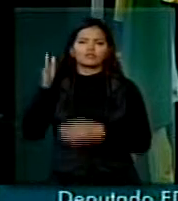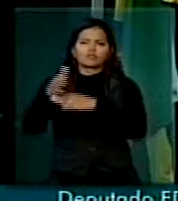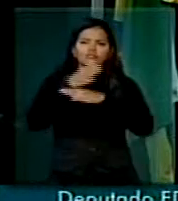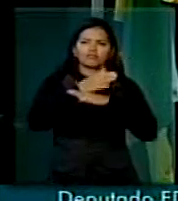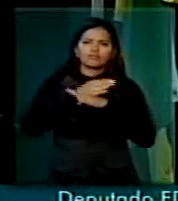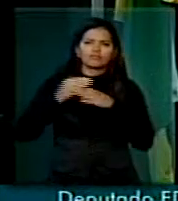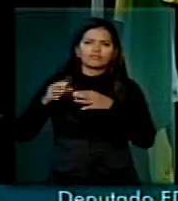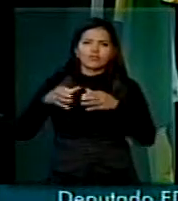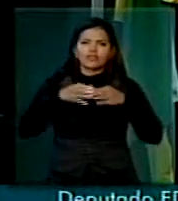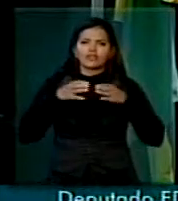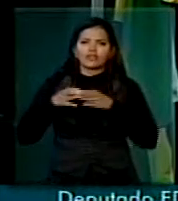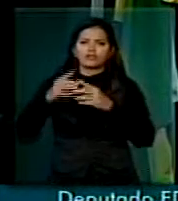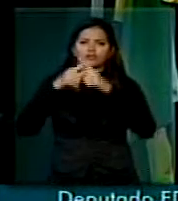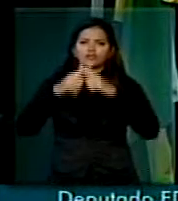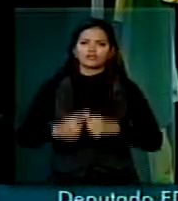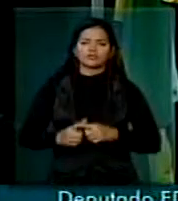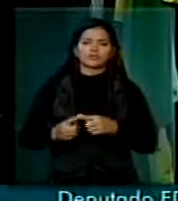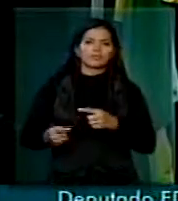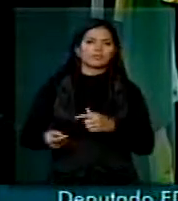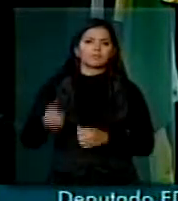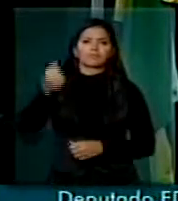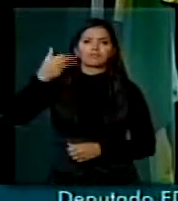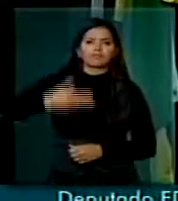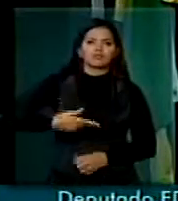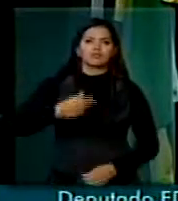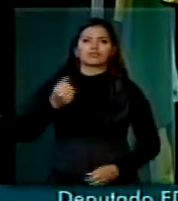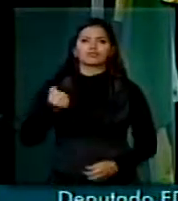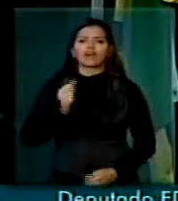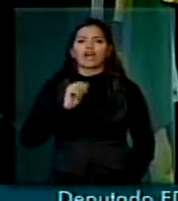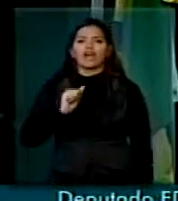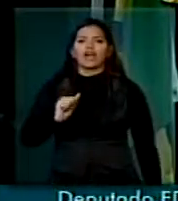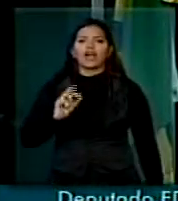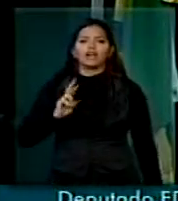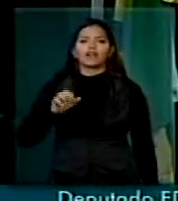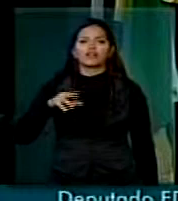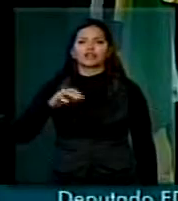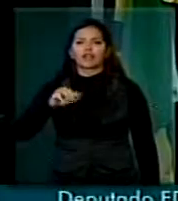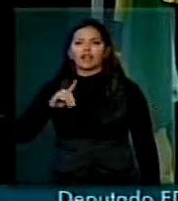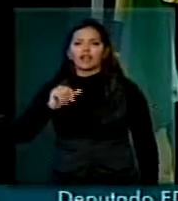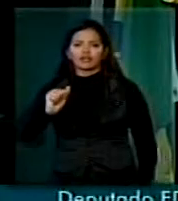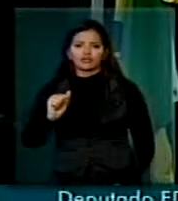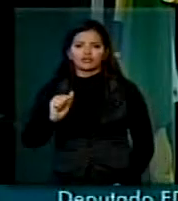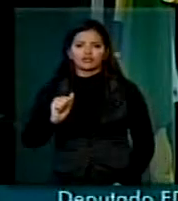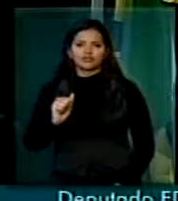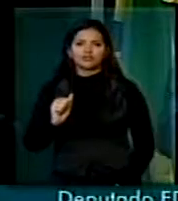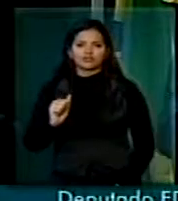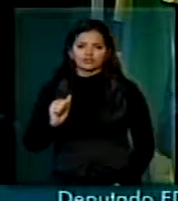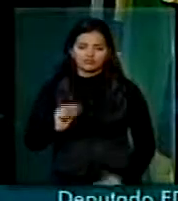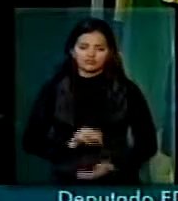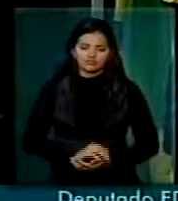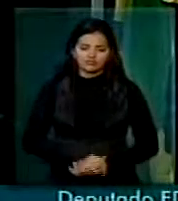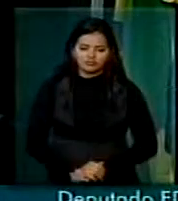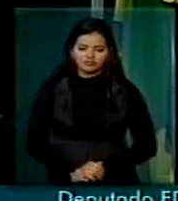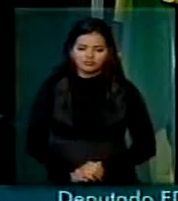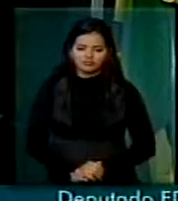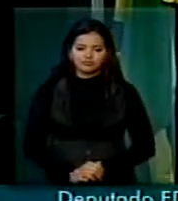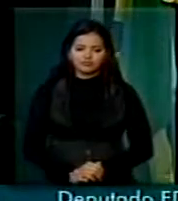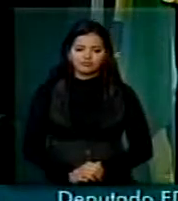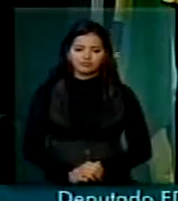diversas equipes que disputaram o primeiro lugar no Parque Municipal de Arrancadas, localizado no bairro Alia Branca, na Praia de Metas.